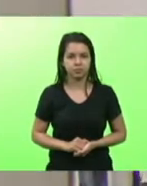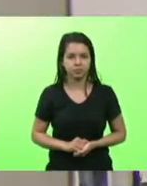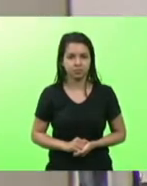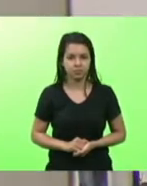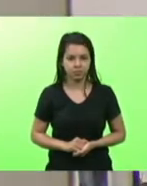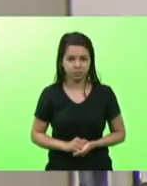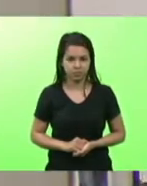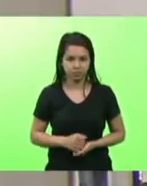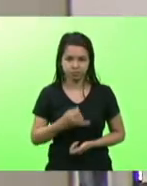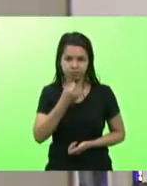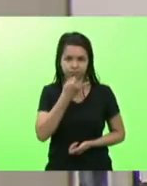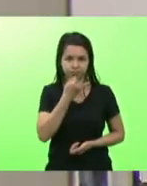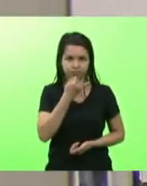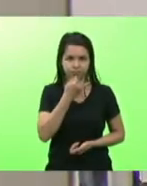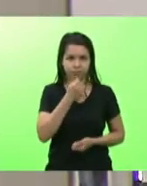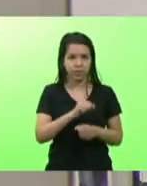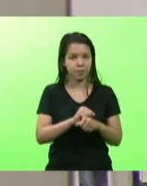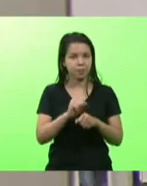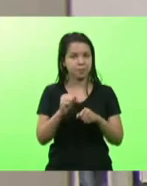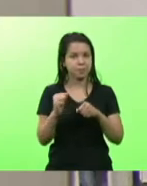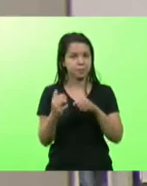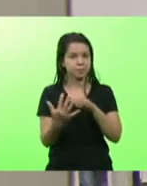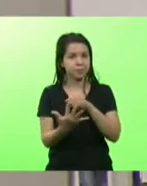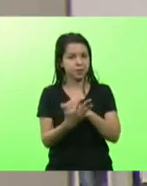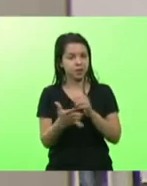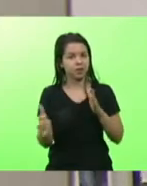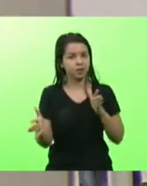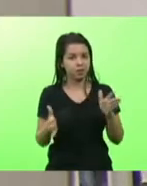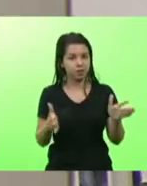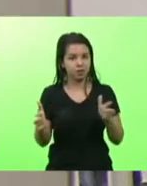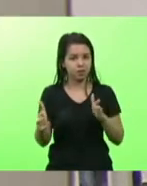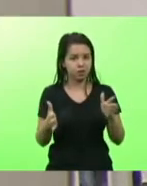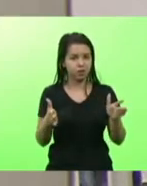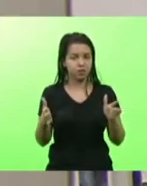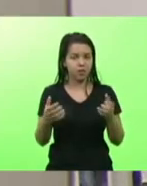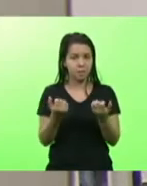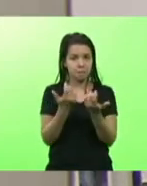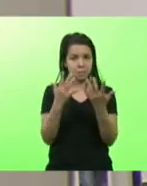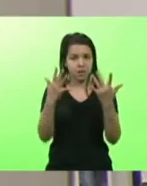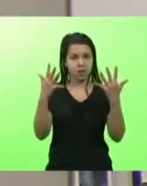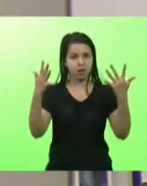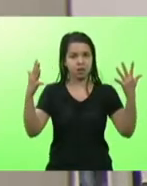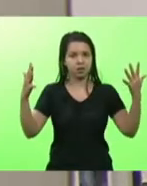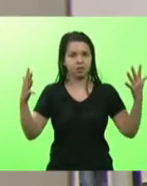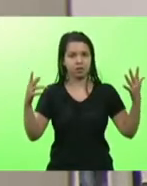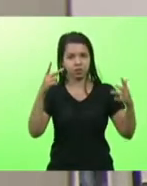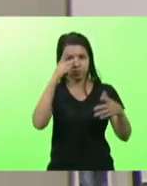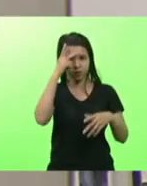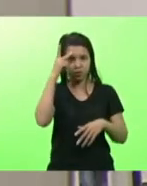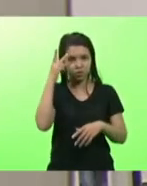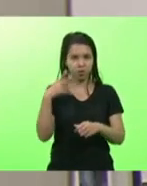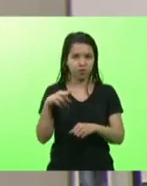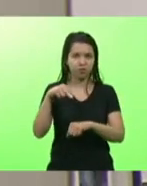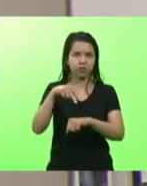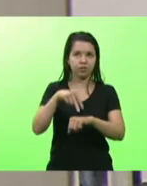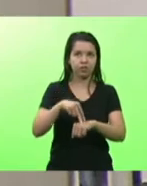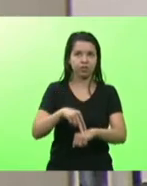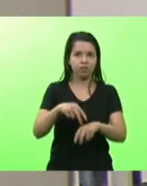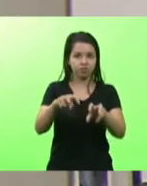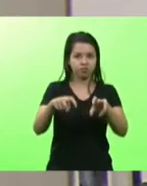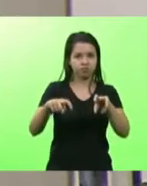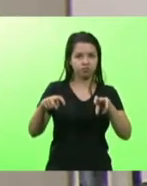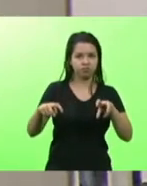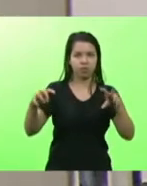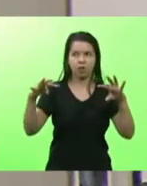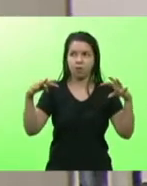infelizmente a pandemia retirou aquele brilho todo especial aqui do parlamento das pessoas estarem aqui presentes acompanhando as sessões